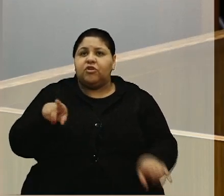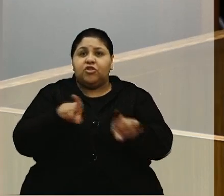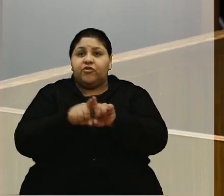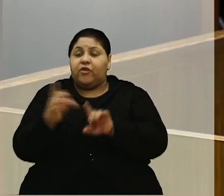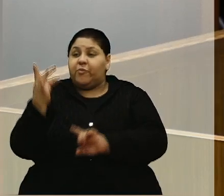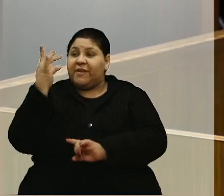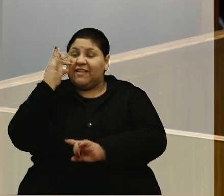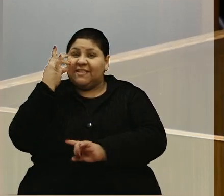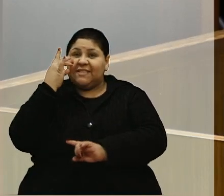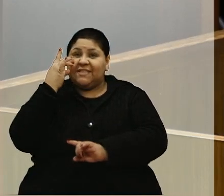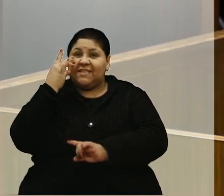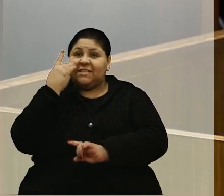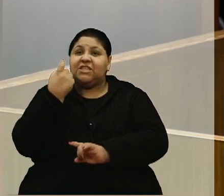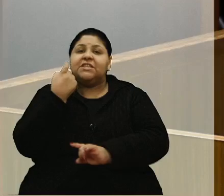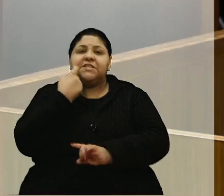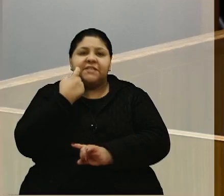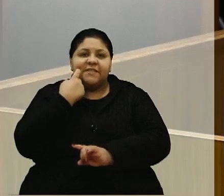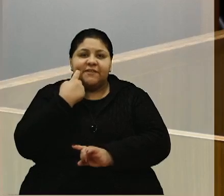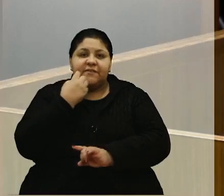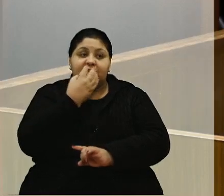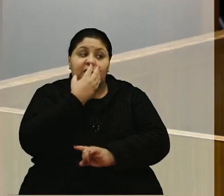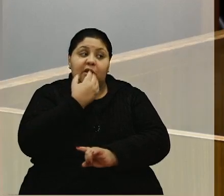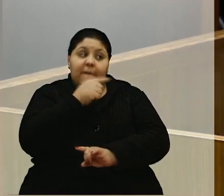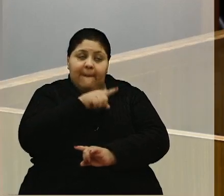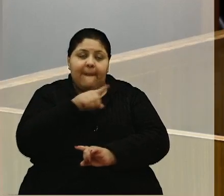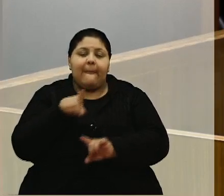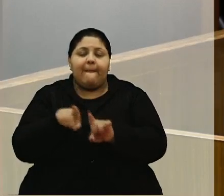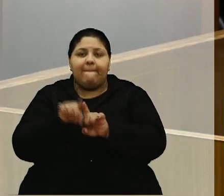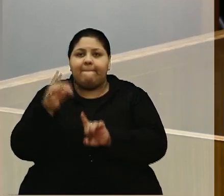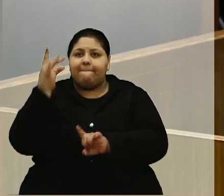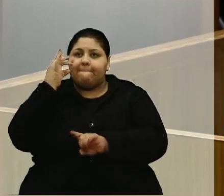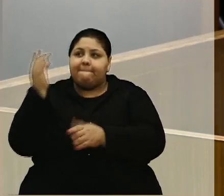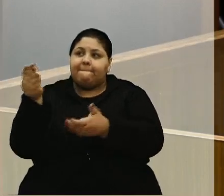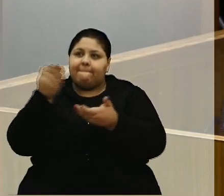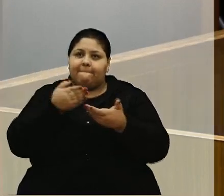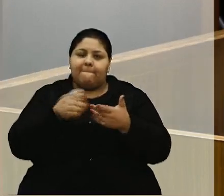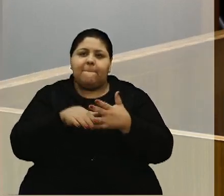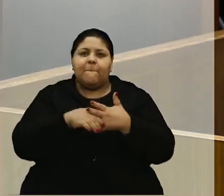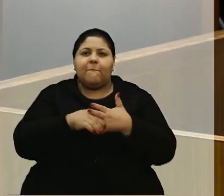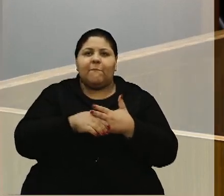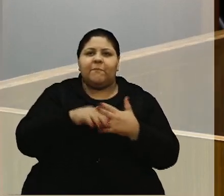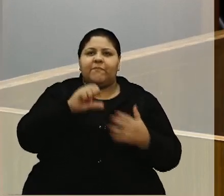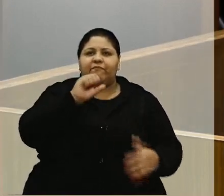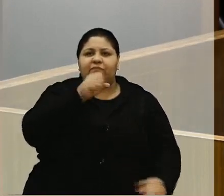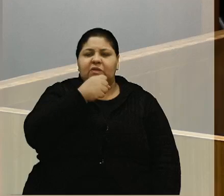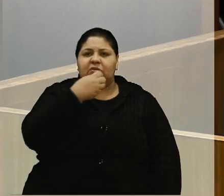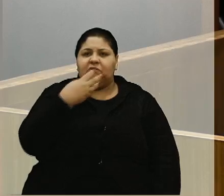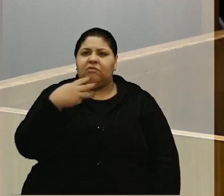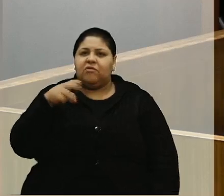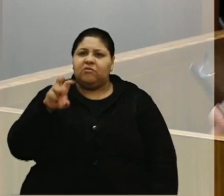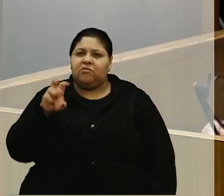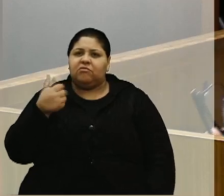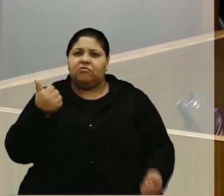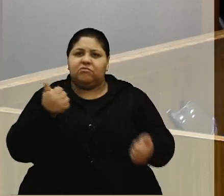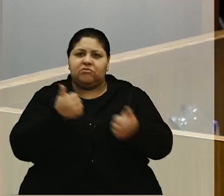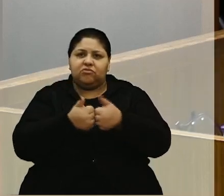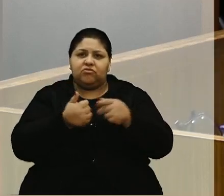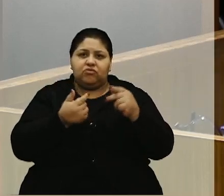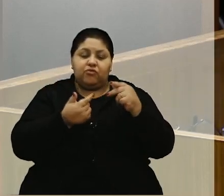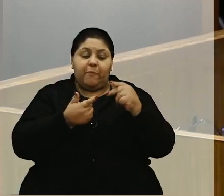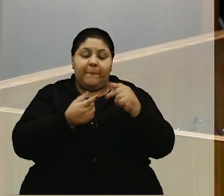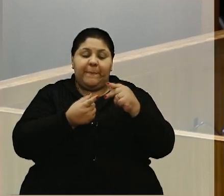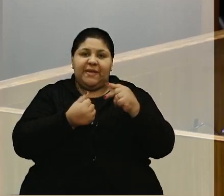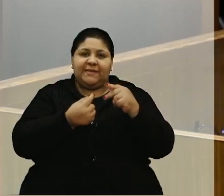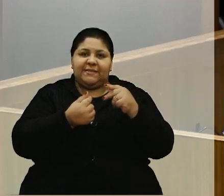Seu Camiles, também estava presente, recebendo essas 835 telhas através do PIX Solidário.